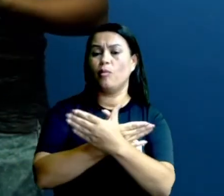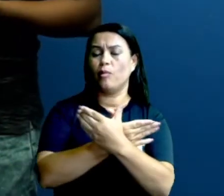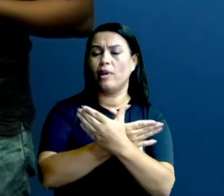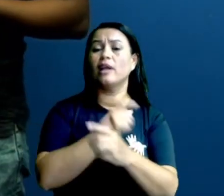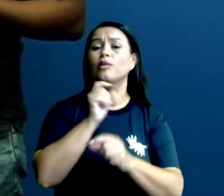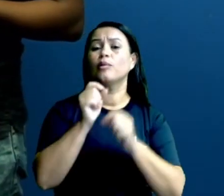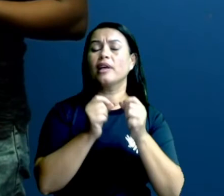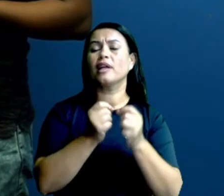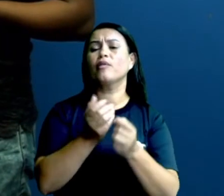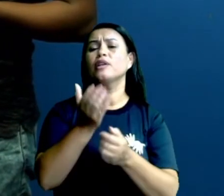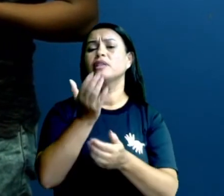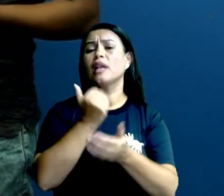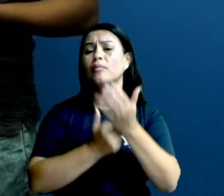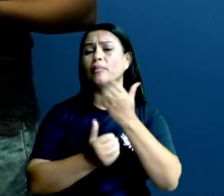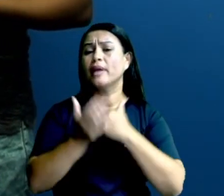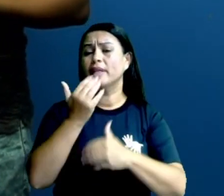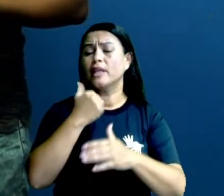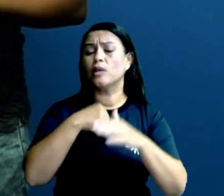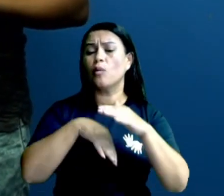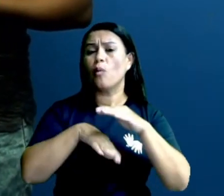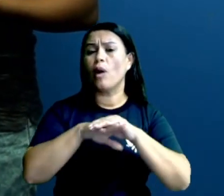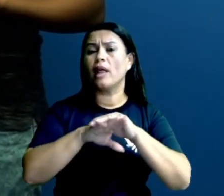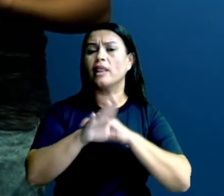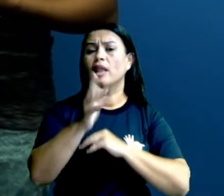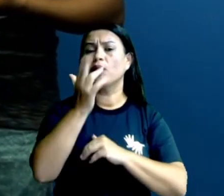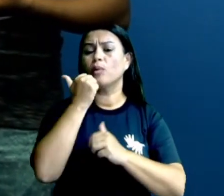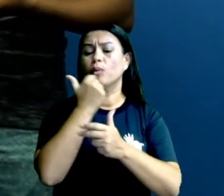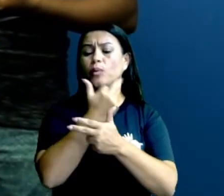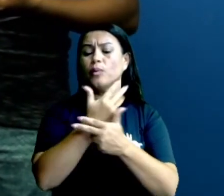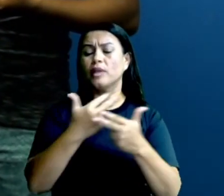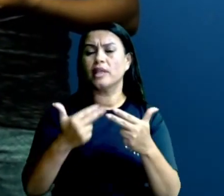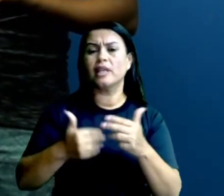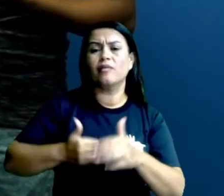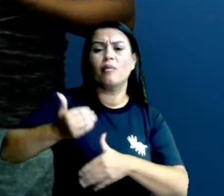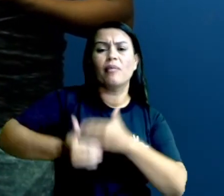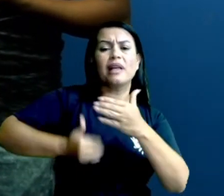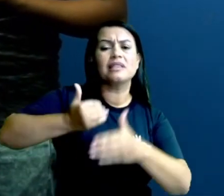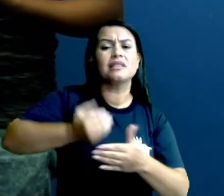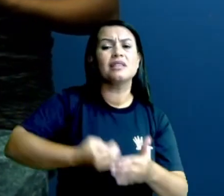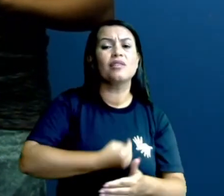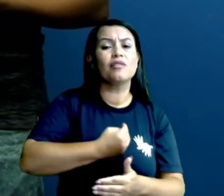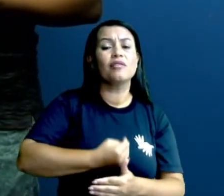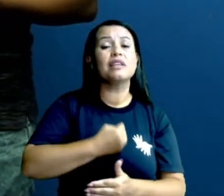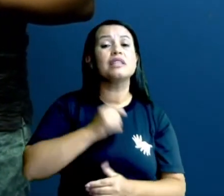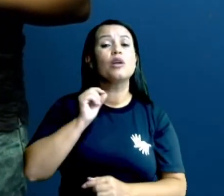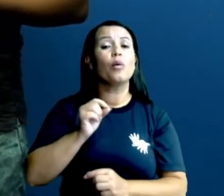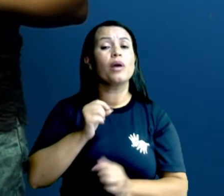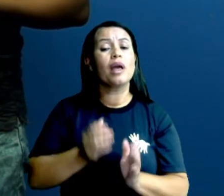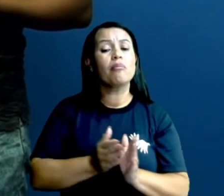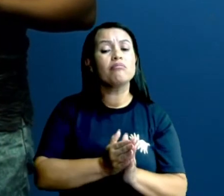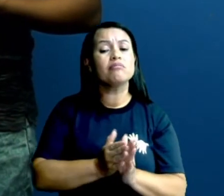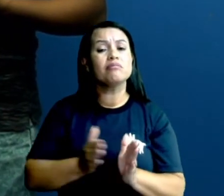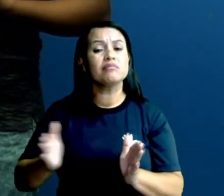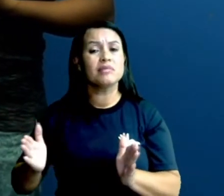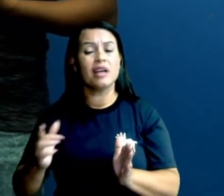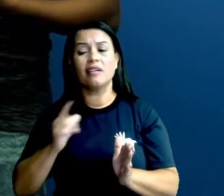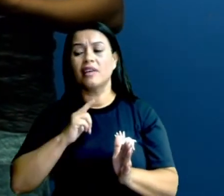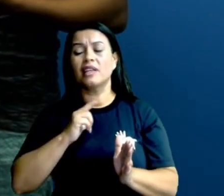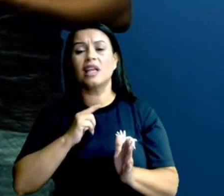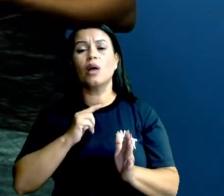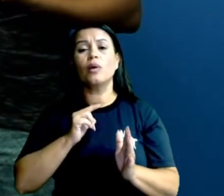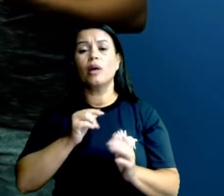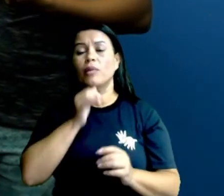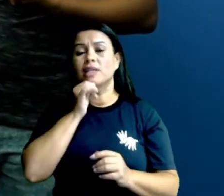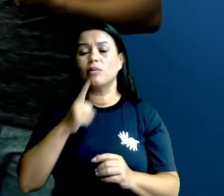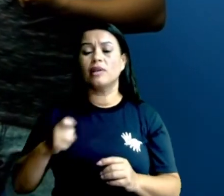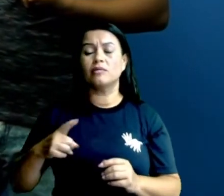é que ela vai se alimentando, guardando nutrientes e vai passando sua fase de vida e ela começa a criar, então, a sua crisálida, ou a sua pulpa,